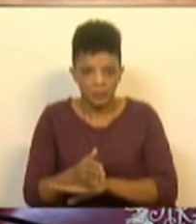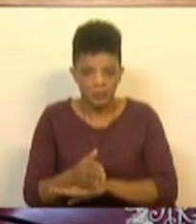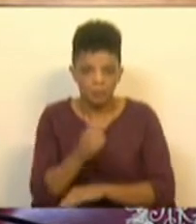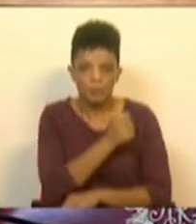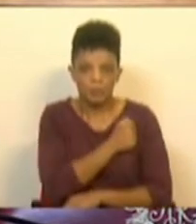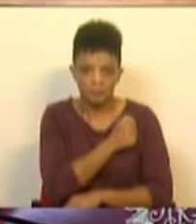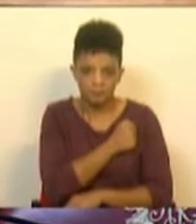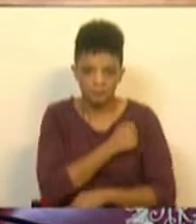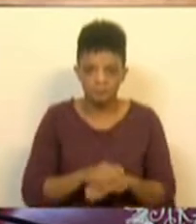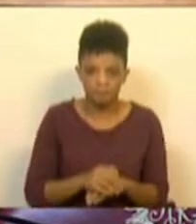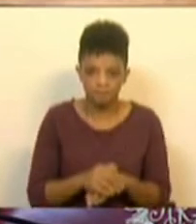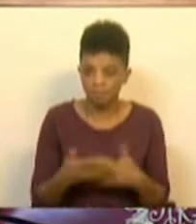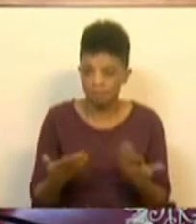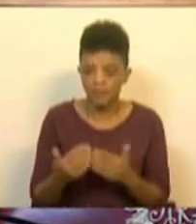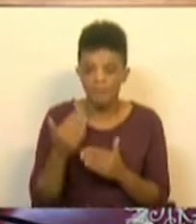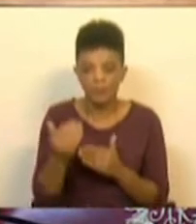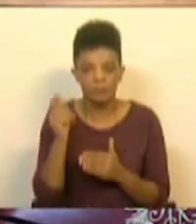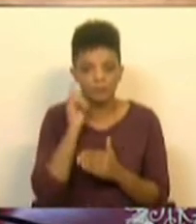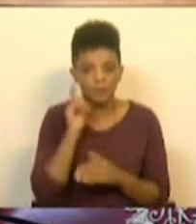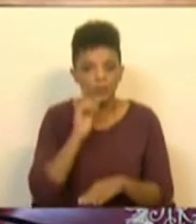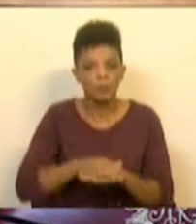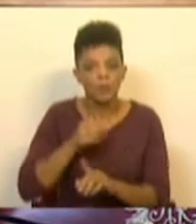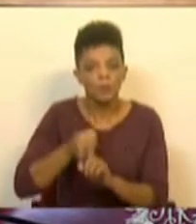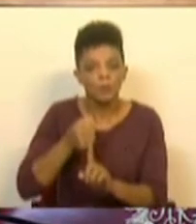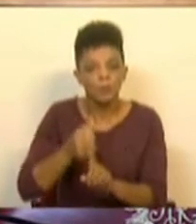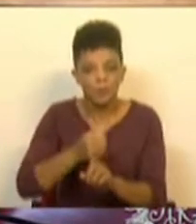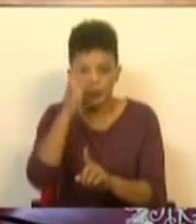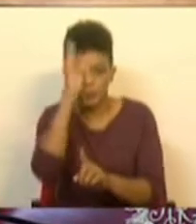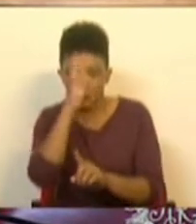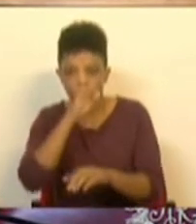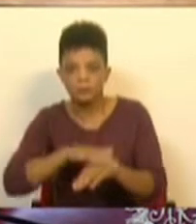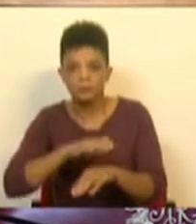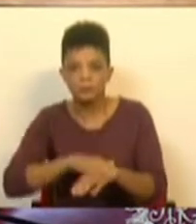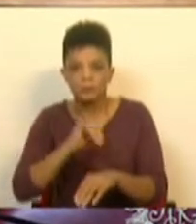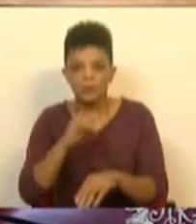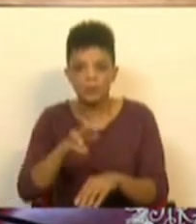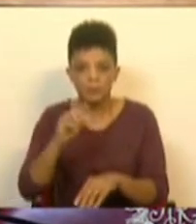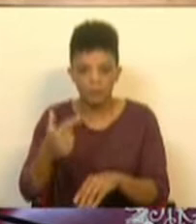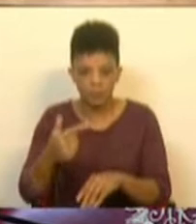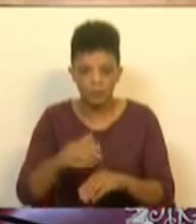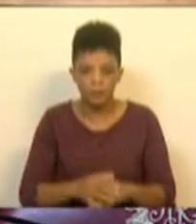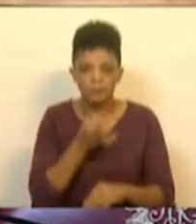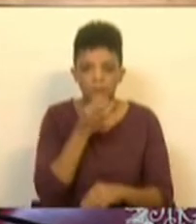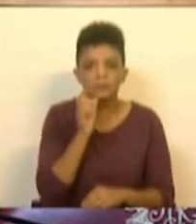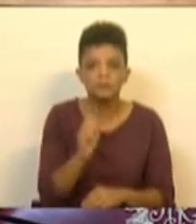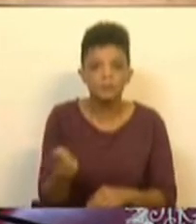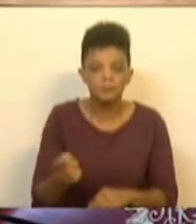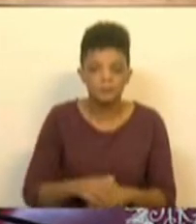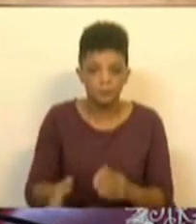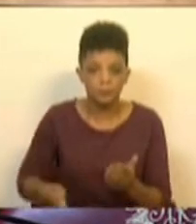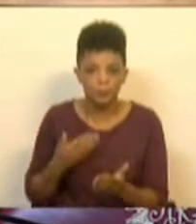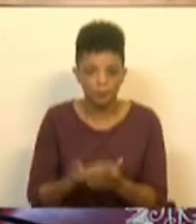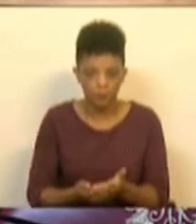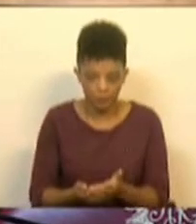habitação. Desde logo, com um avanço importante no combate à fuga e evasão em sede de IMT, refiro-me à